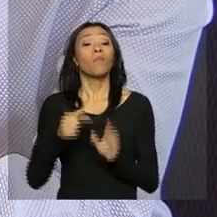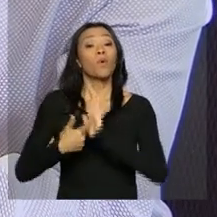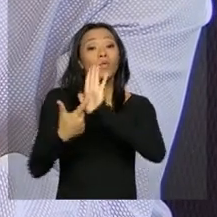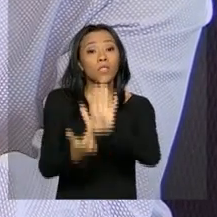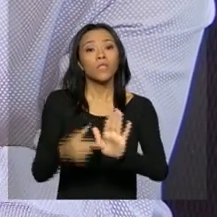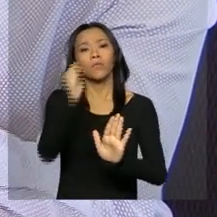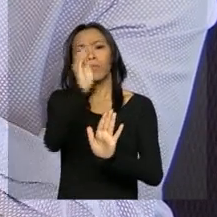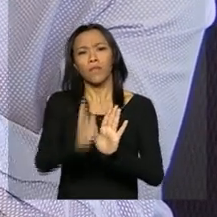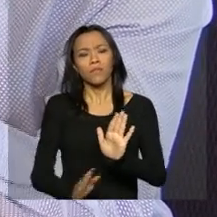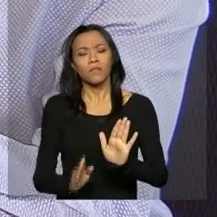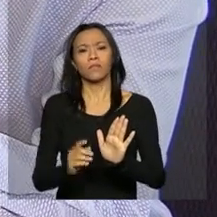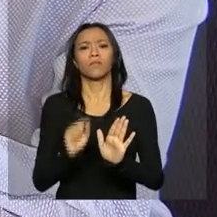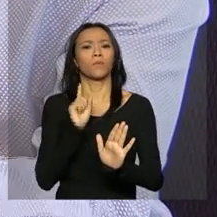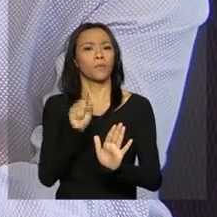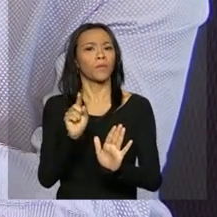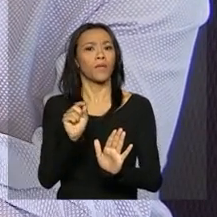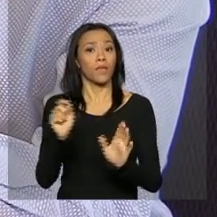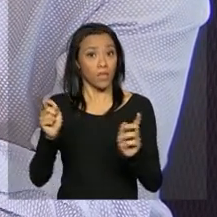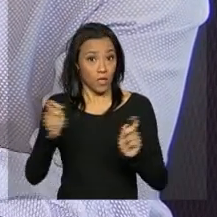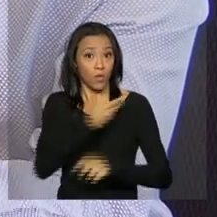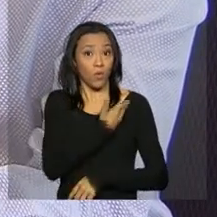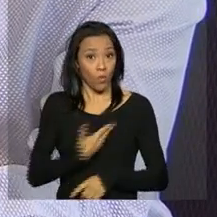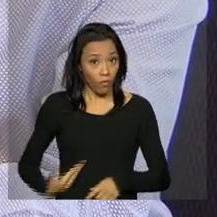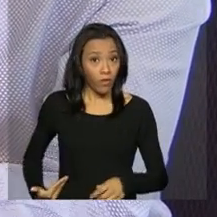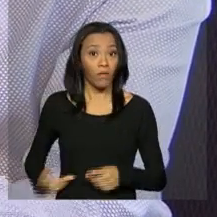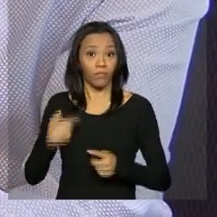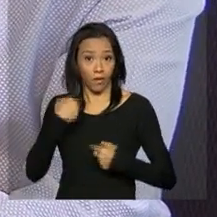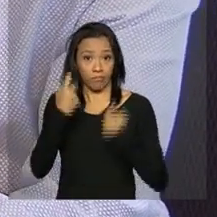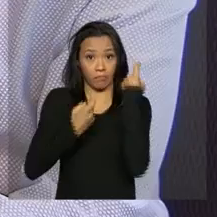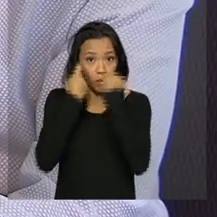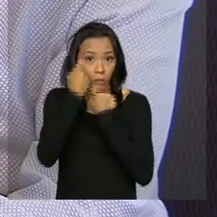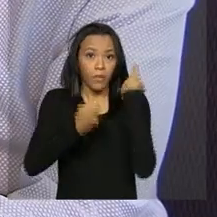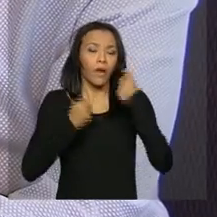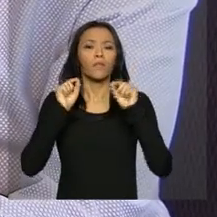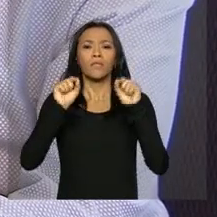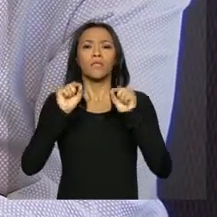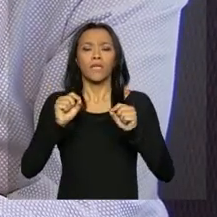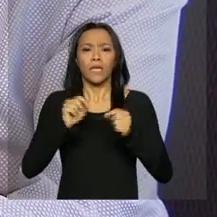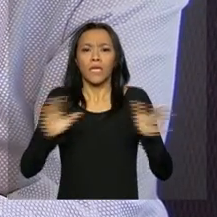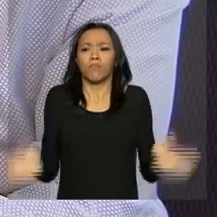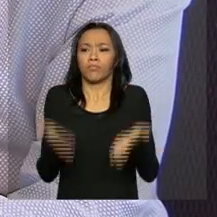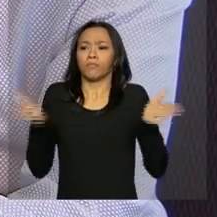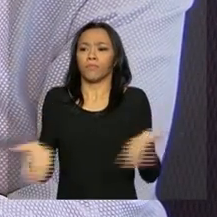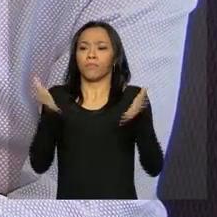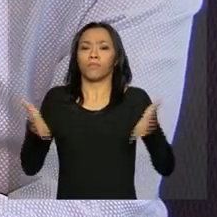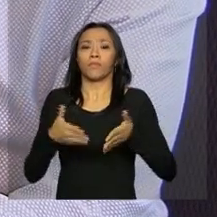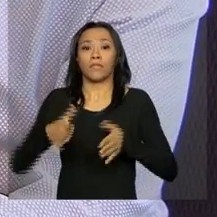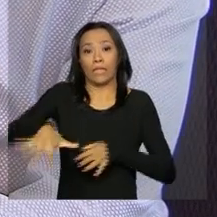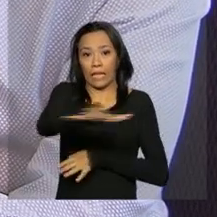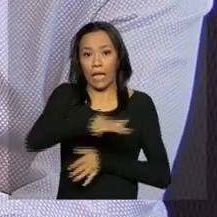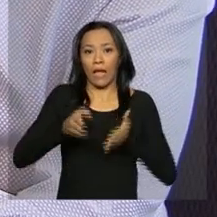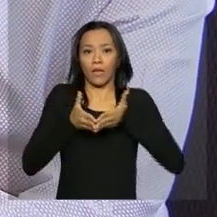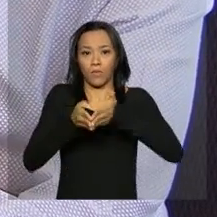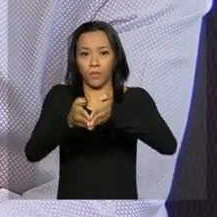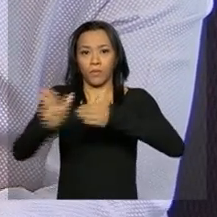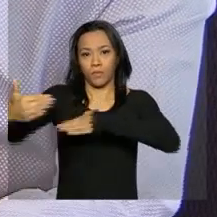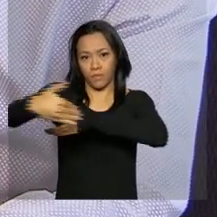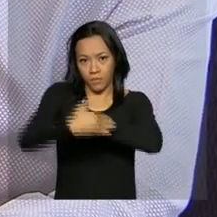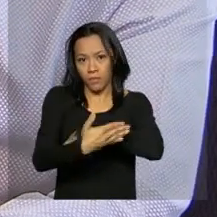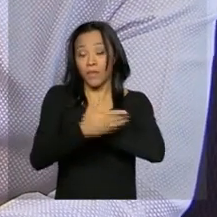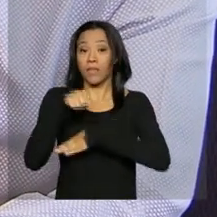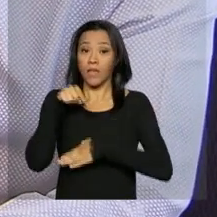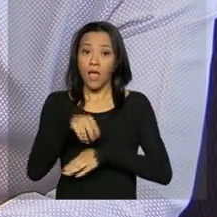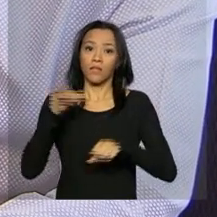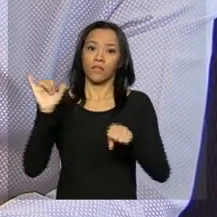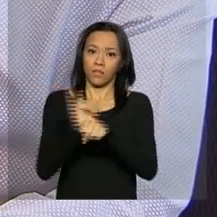mostrando para o Brasil, o quanto o governo está preocupado em trabalhar o setor portuário, mas que esta estratégia